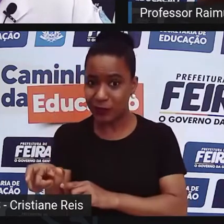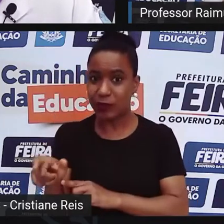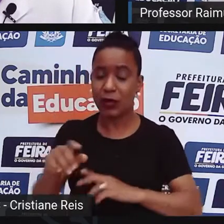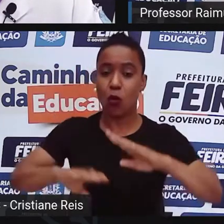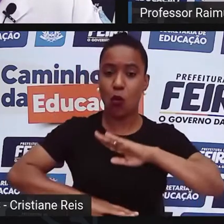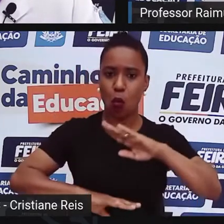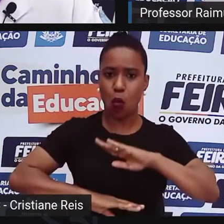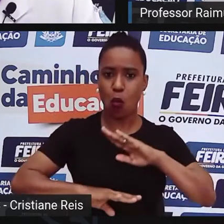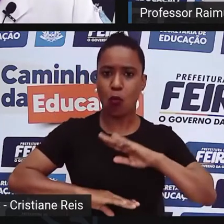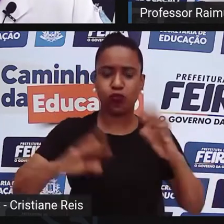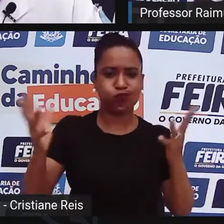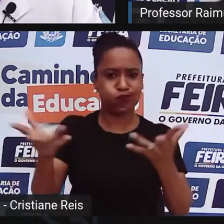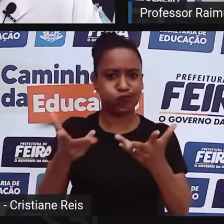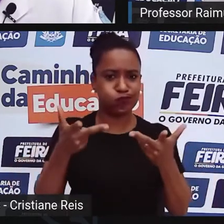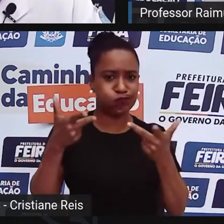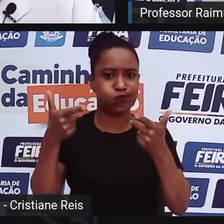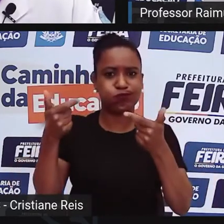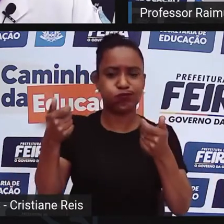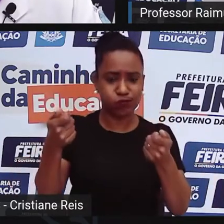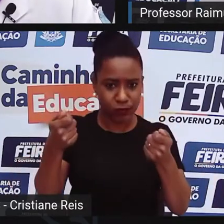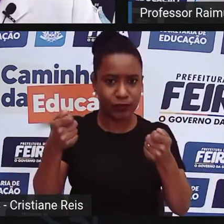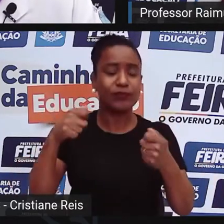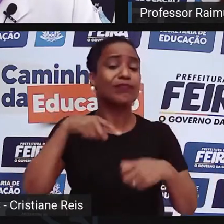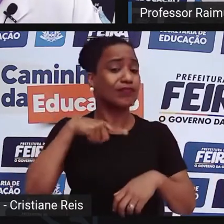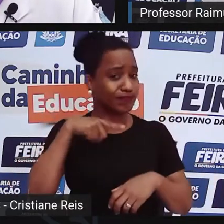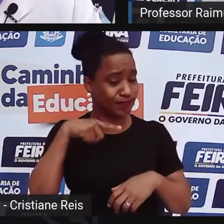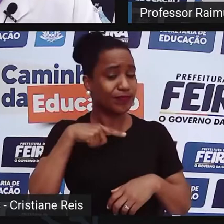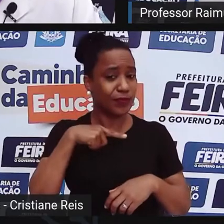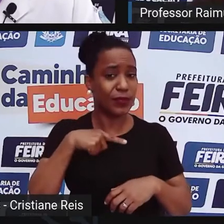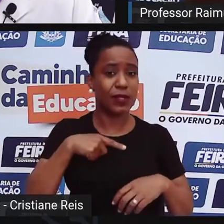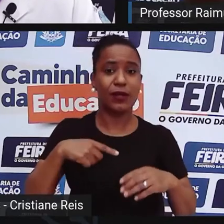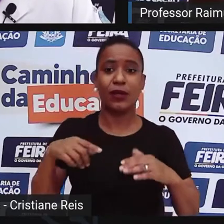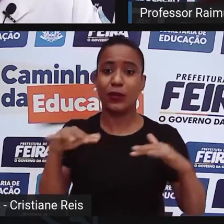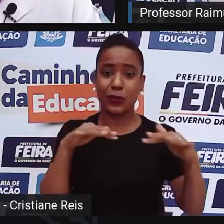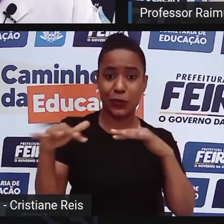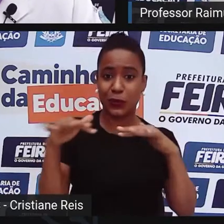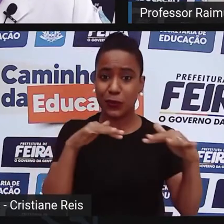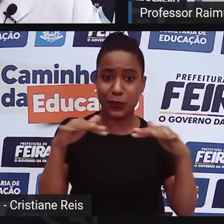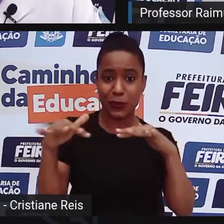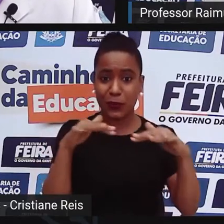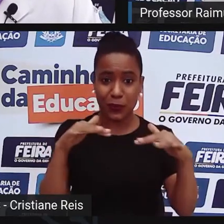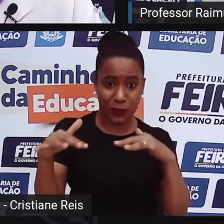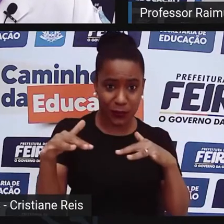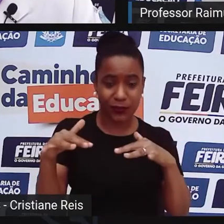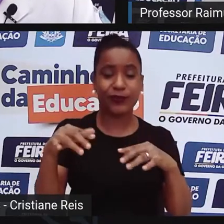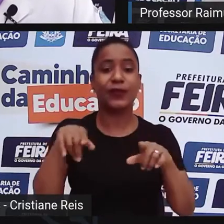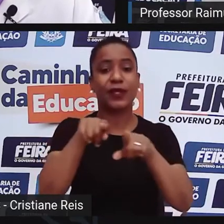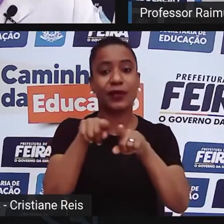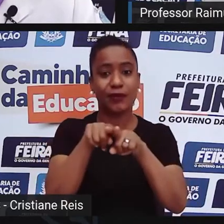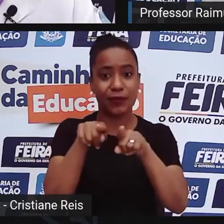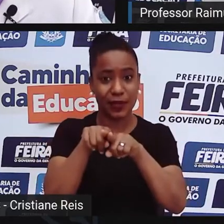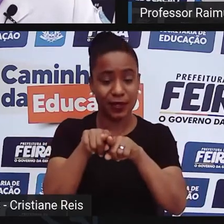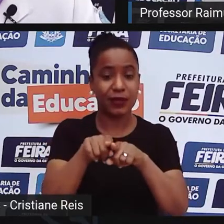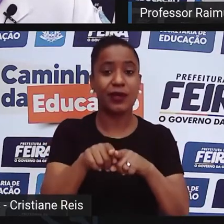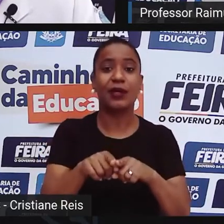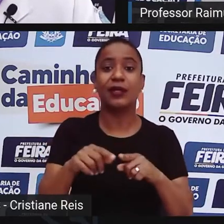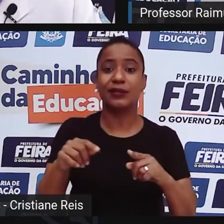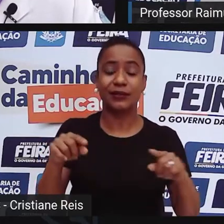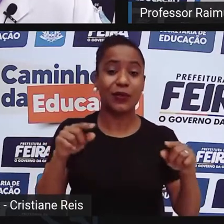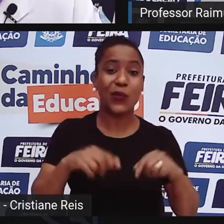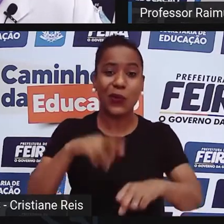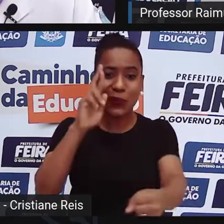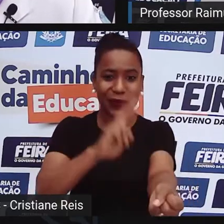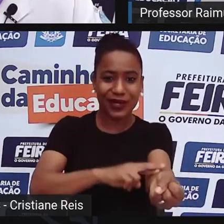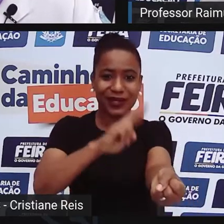corporal diferente de qualquer outra luta, você vai ter o ritmo que, se vocês não percebem,